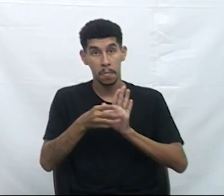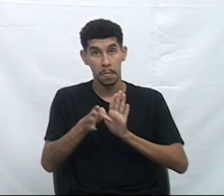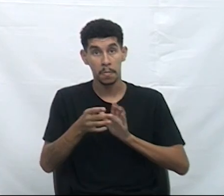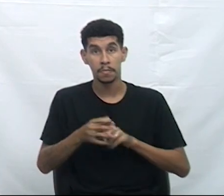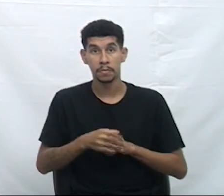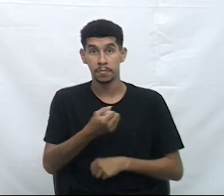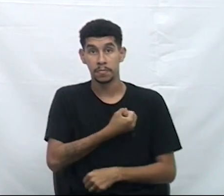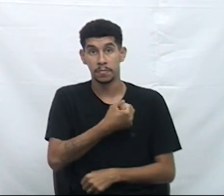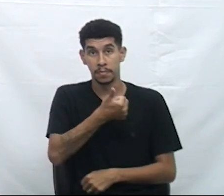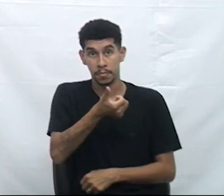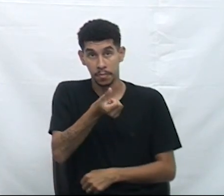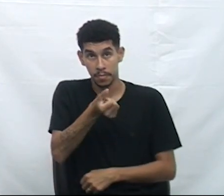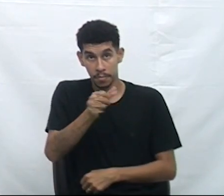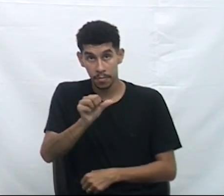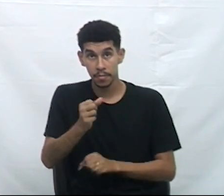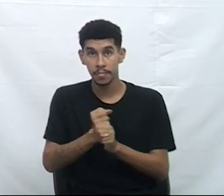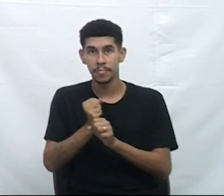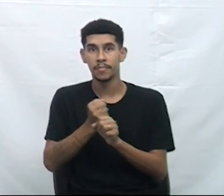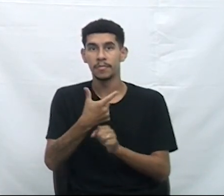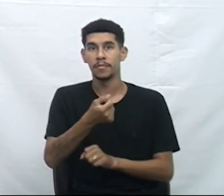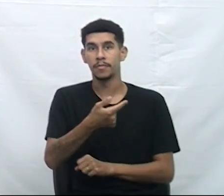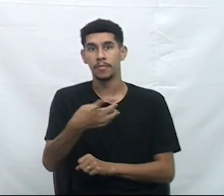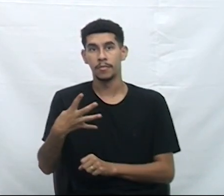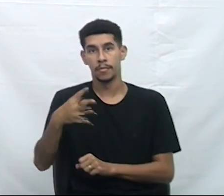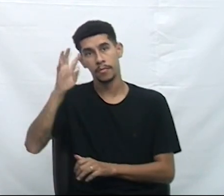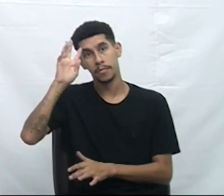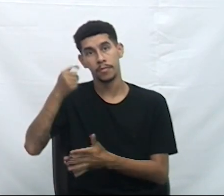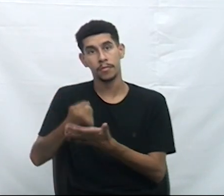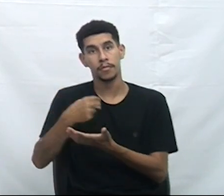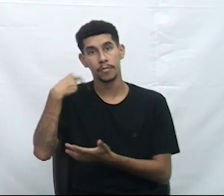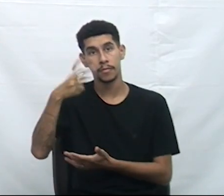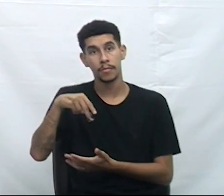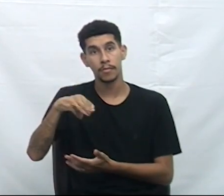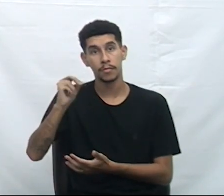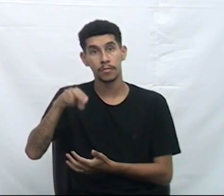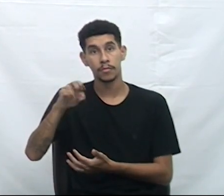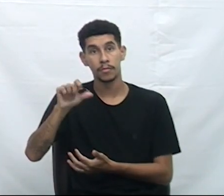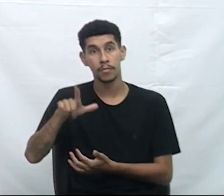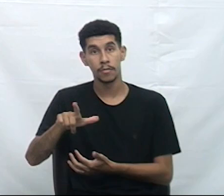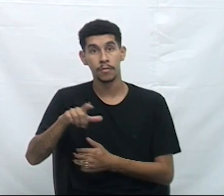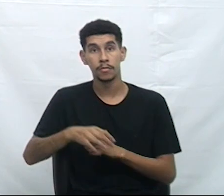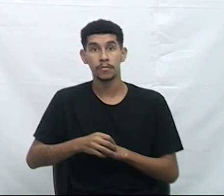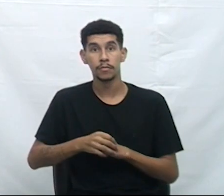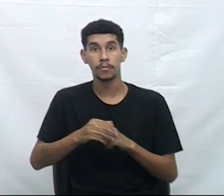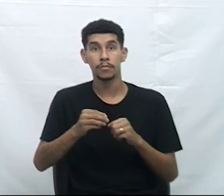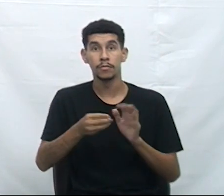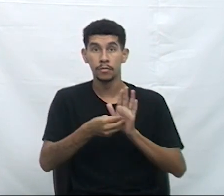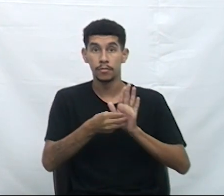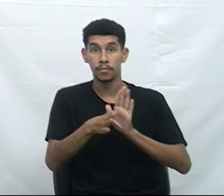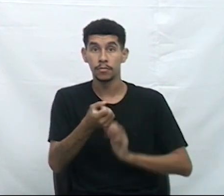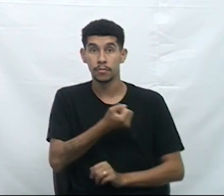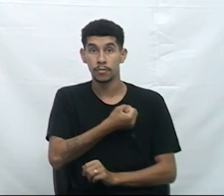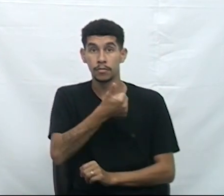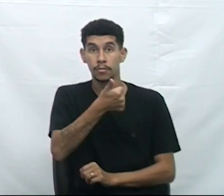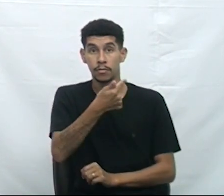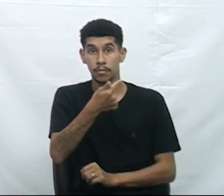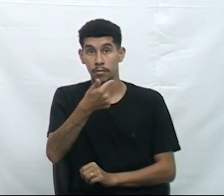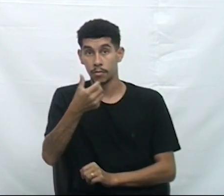169 de 2024, de autoria do vereador Manuel Rousseng da Silva. Indicações número 170,